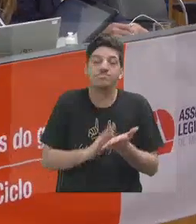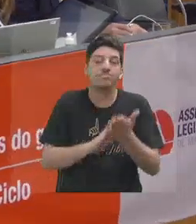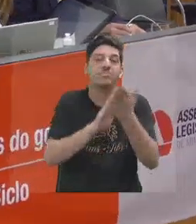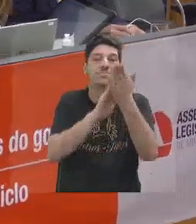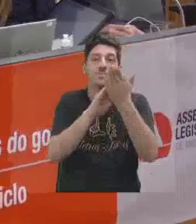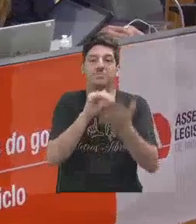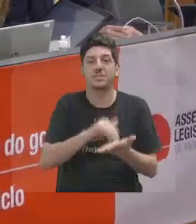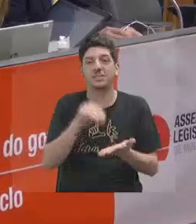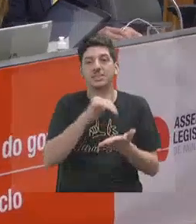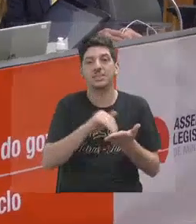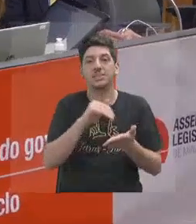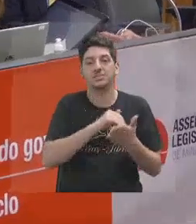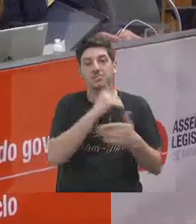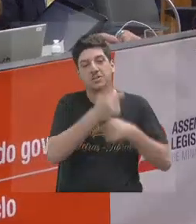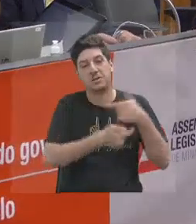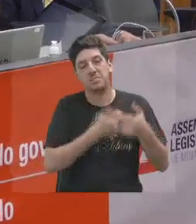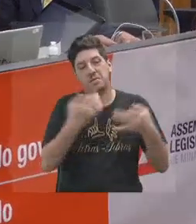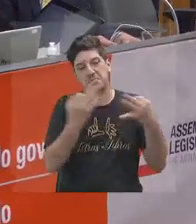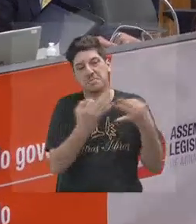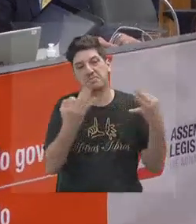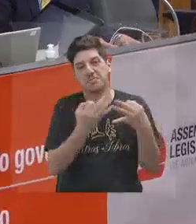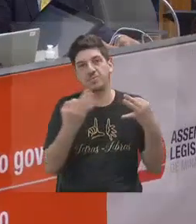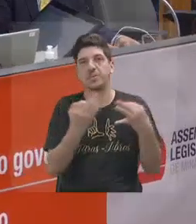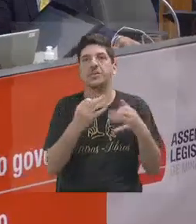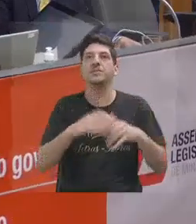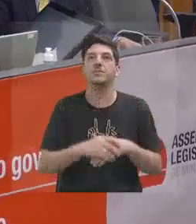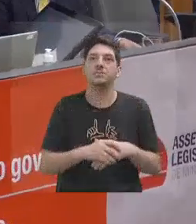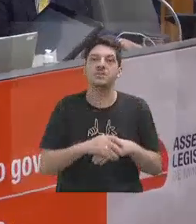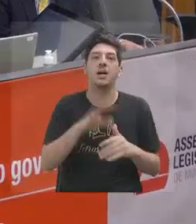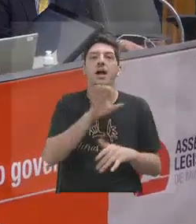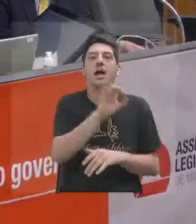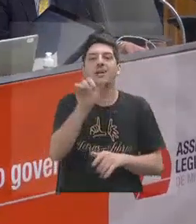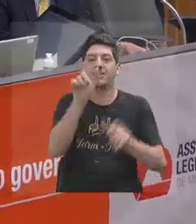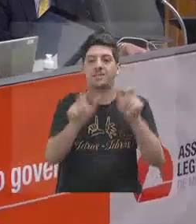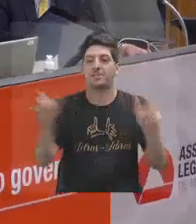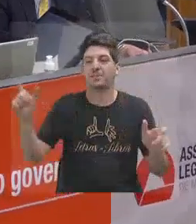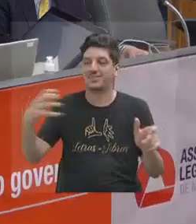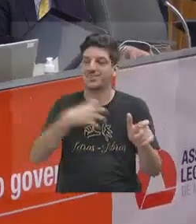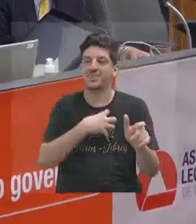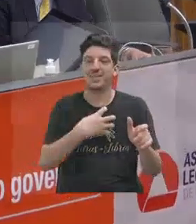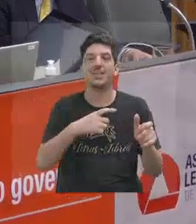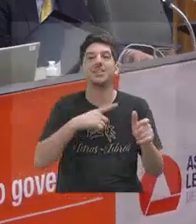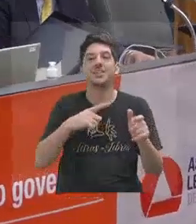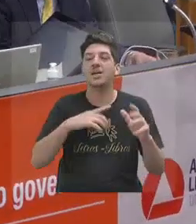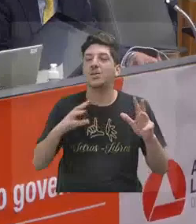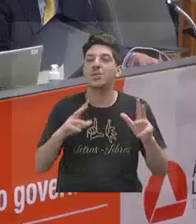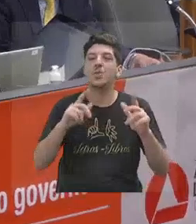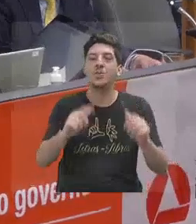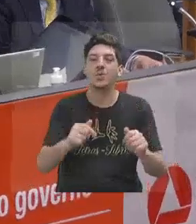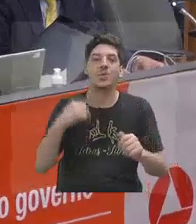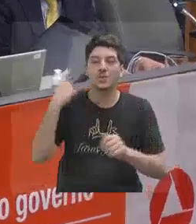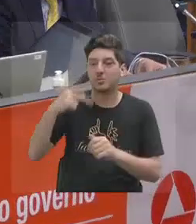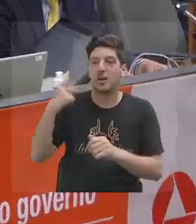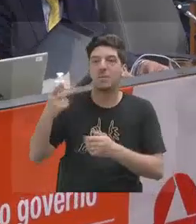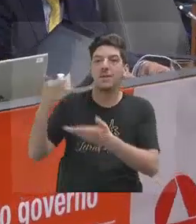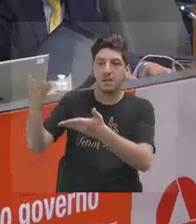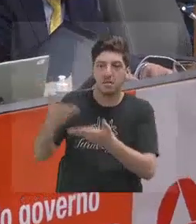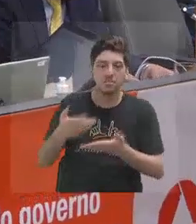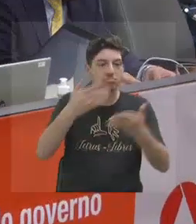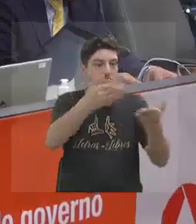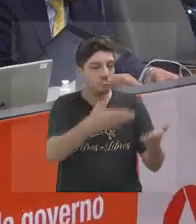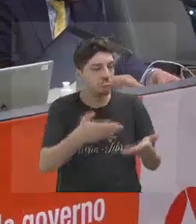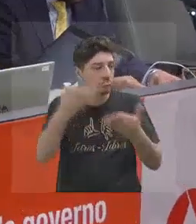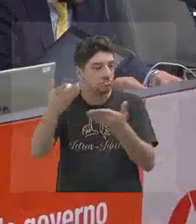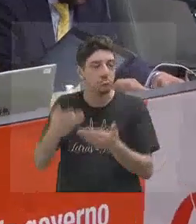secretaria que desempenha um excelente trabalho, a cada um com o seu jeito, que recebe todos os parlamentares da melhor forma possível, que